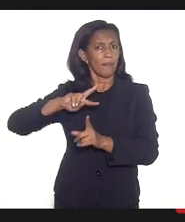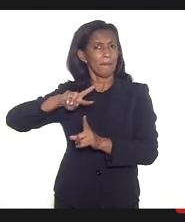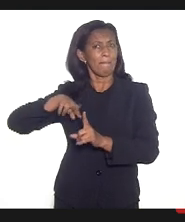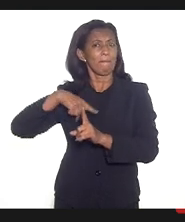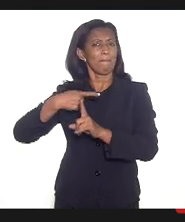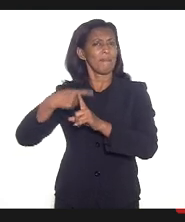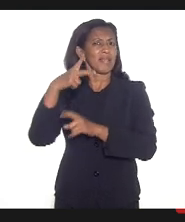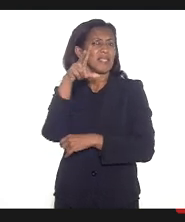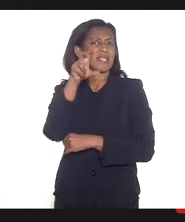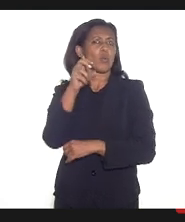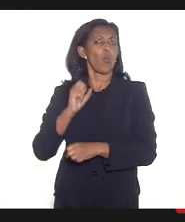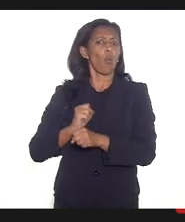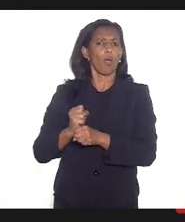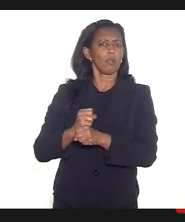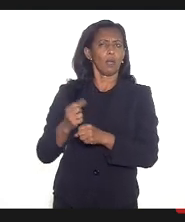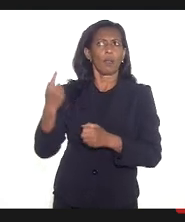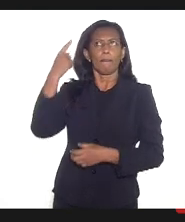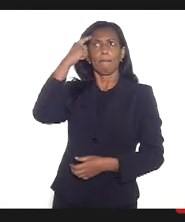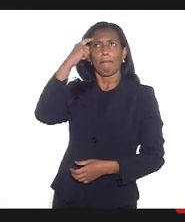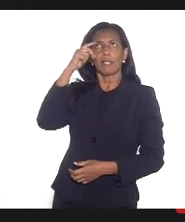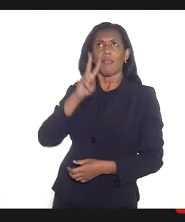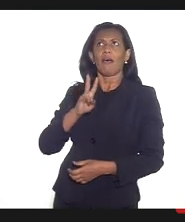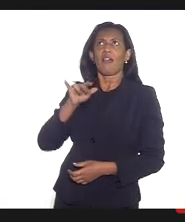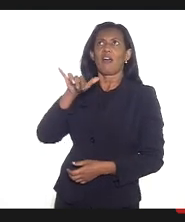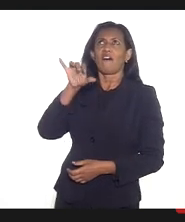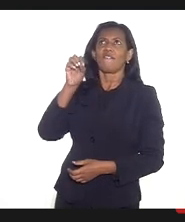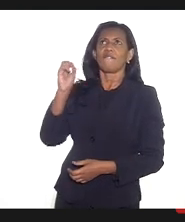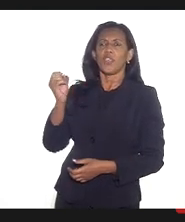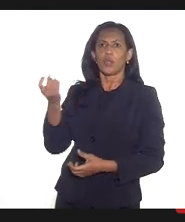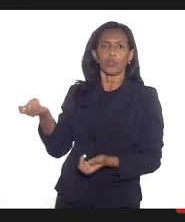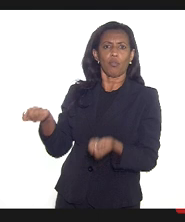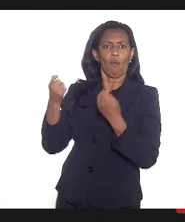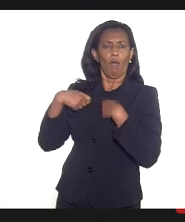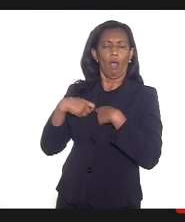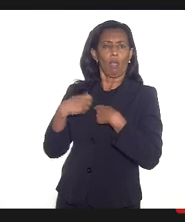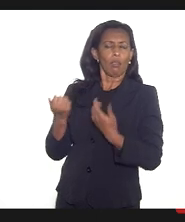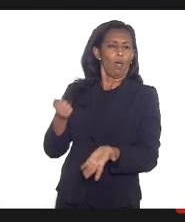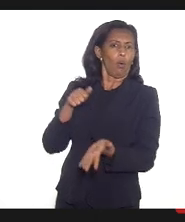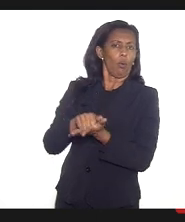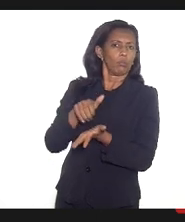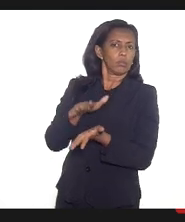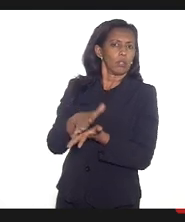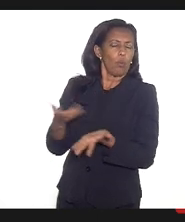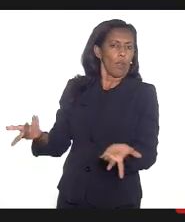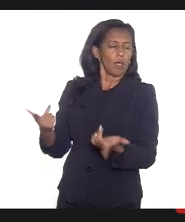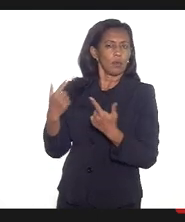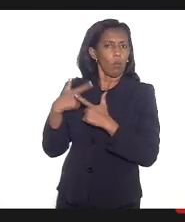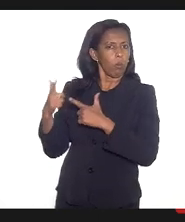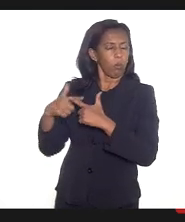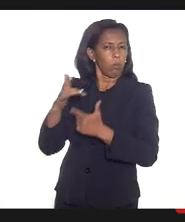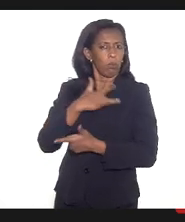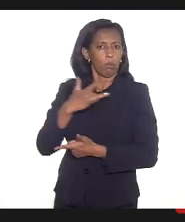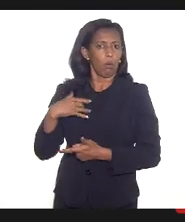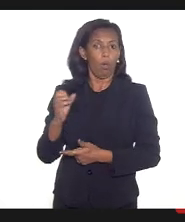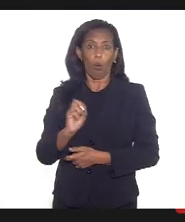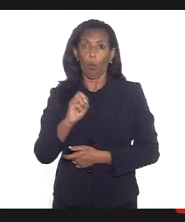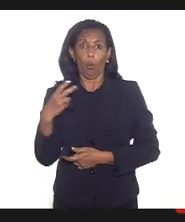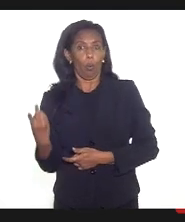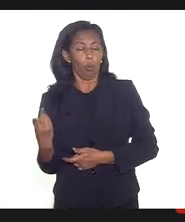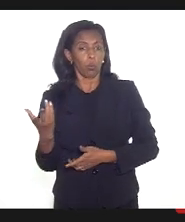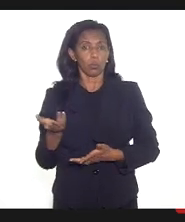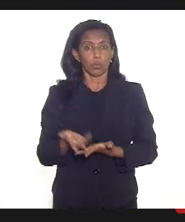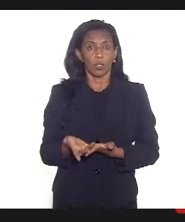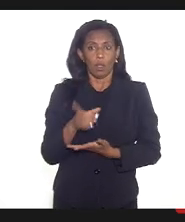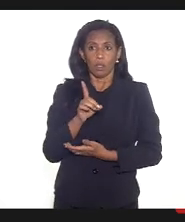50 anos, não tem sentido pensar que vírus inativado vai levar a qualquer potencial ou real